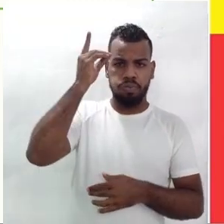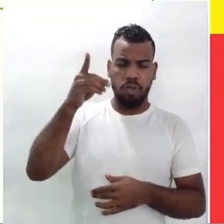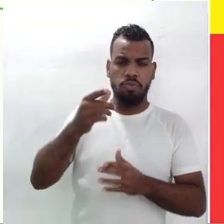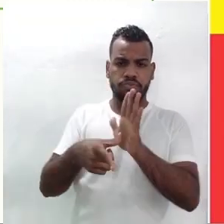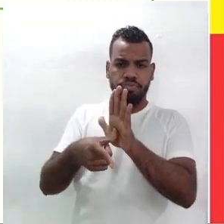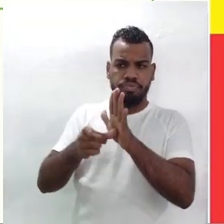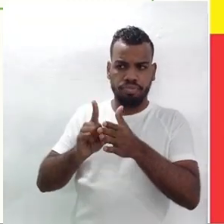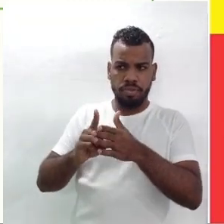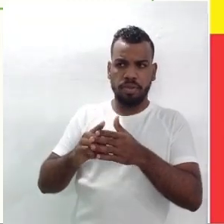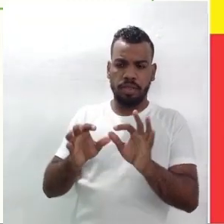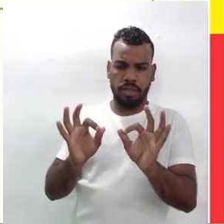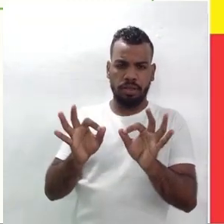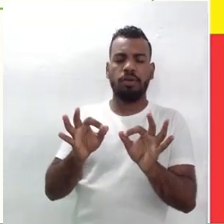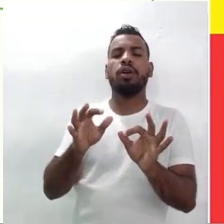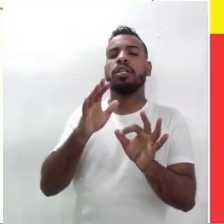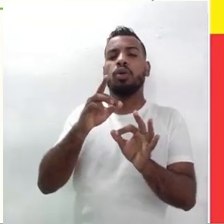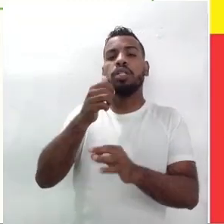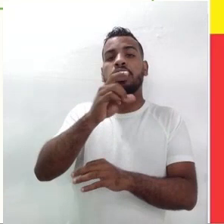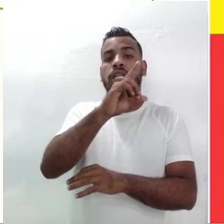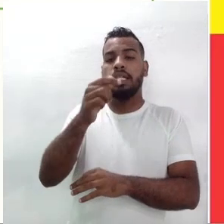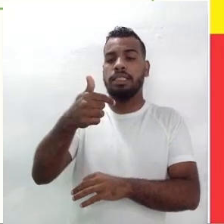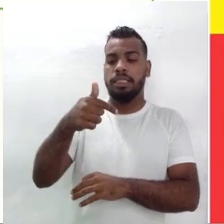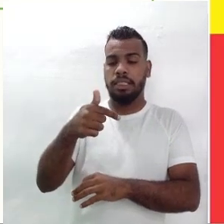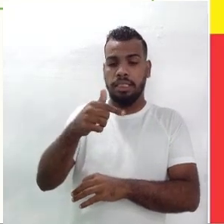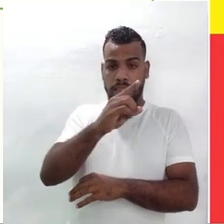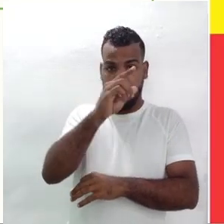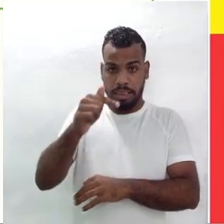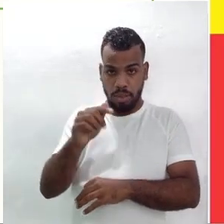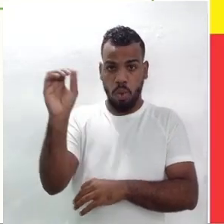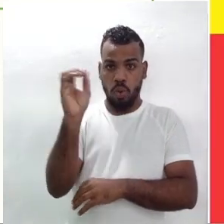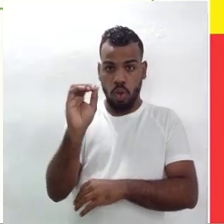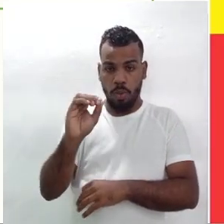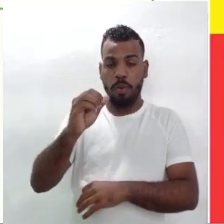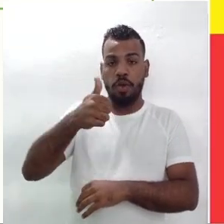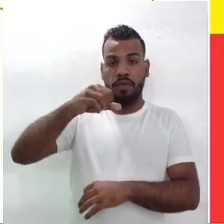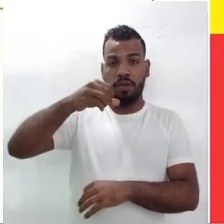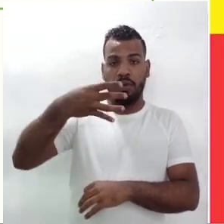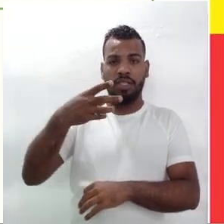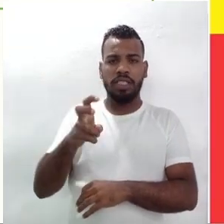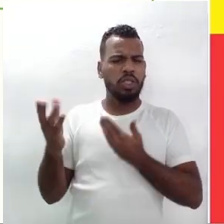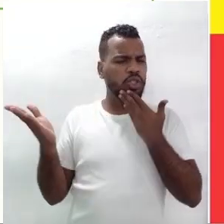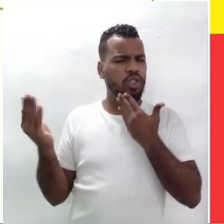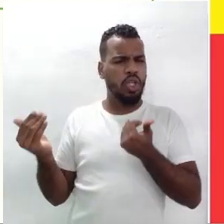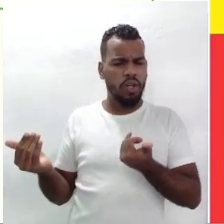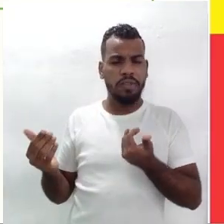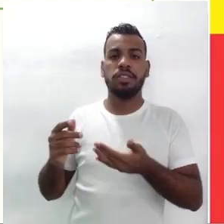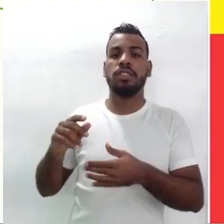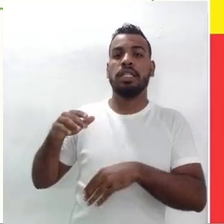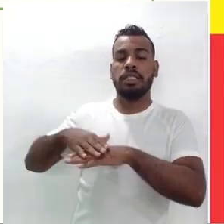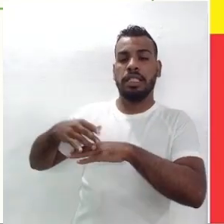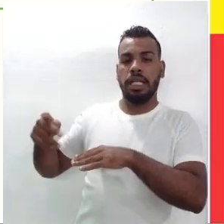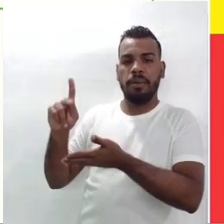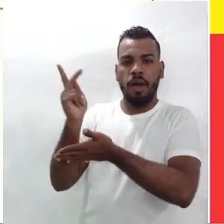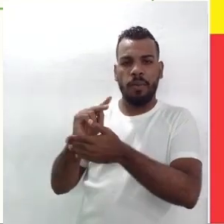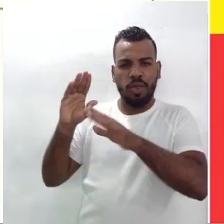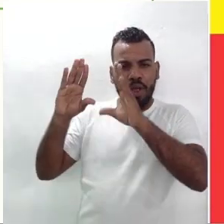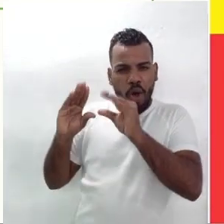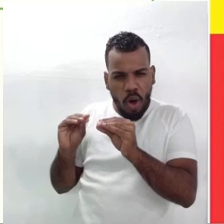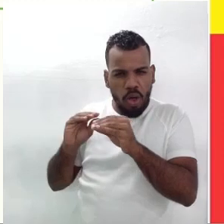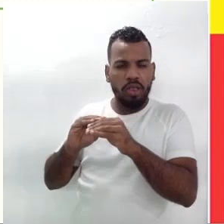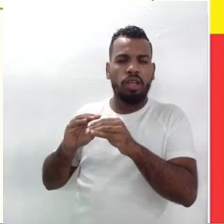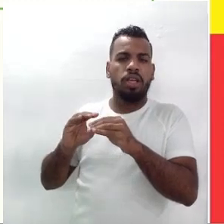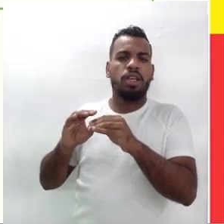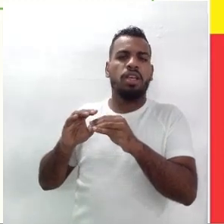precocemente, certo? No dia 7 de outubro de 1945, muito jovem, quando o seu poema Noturno foi publicado